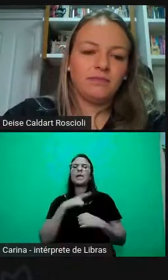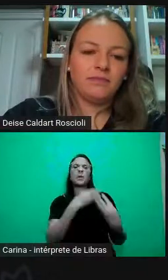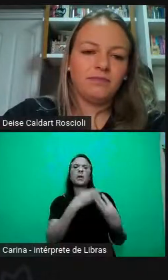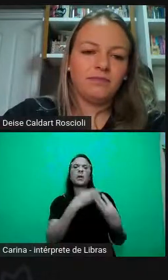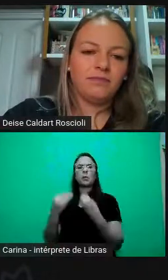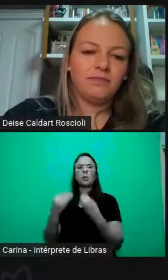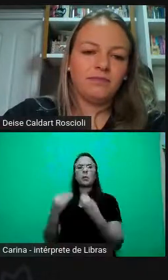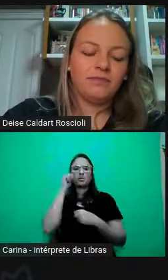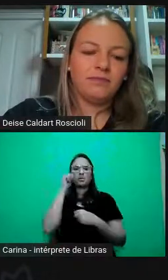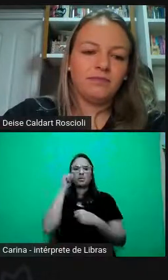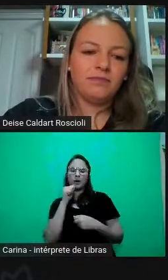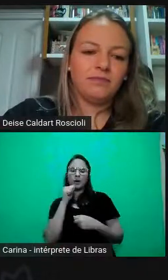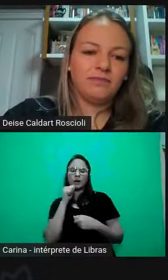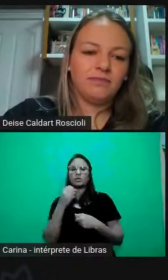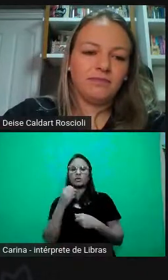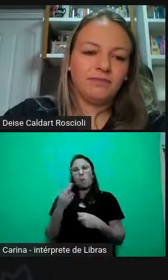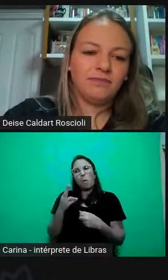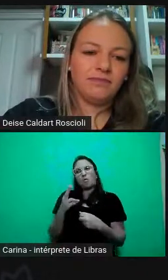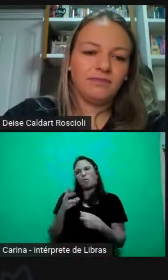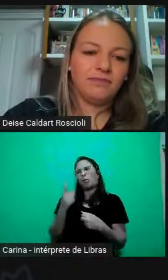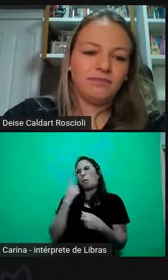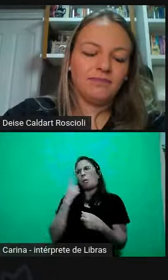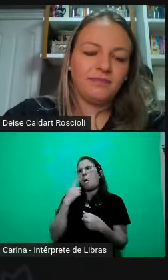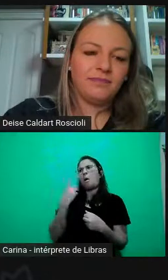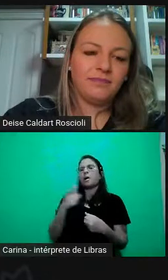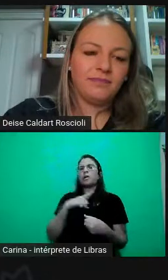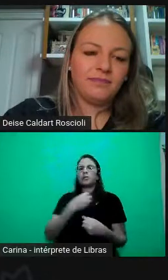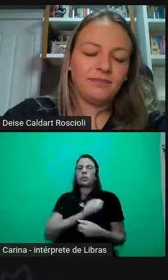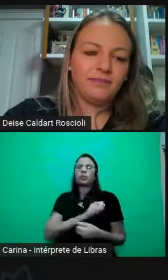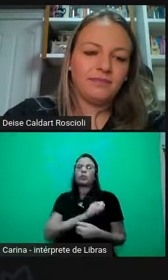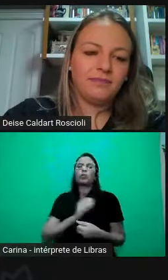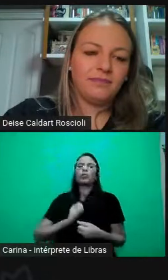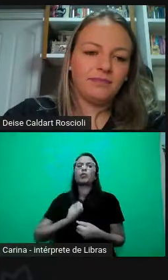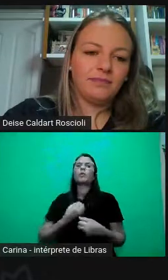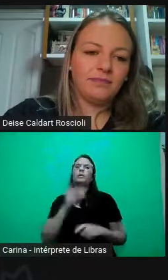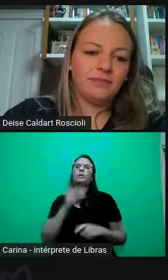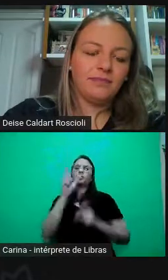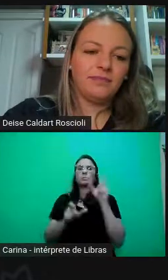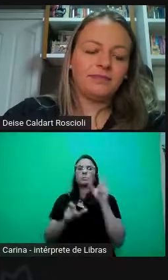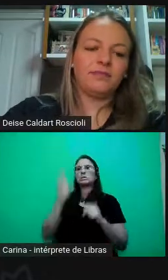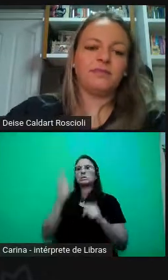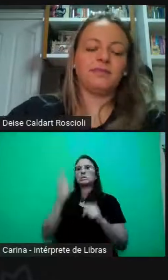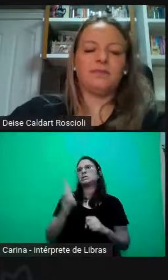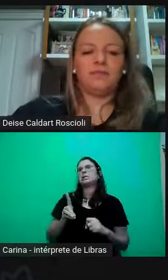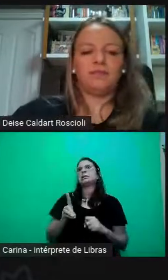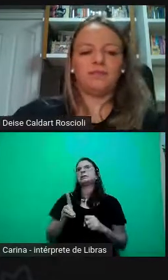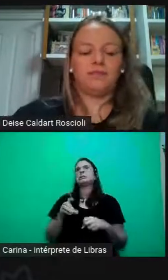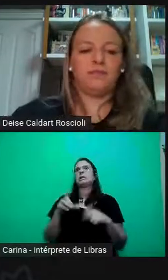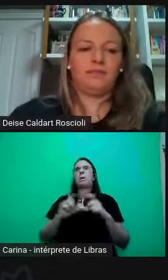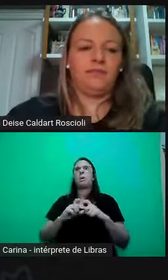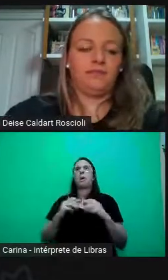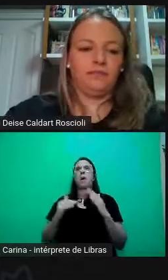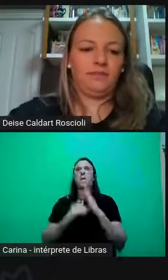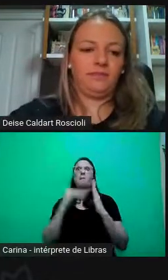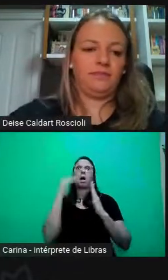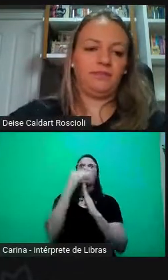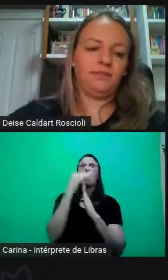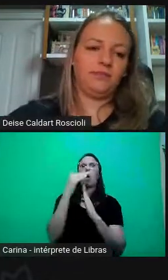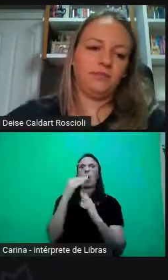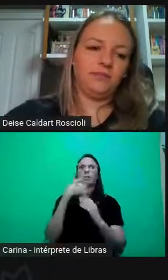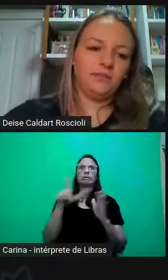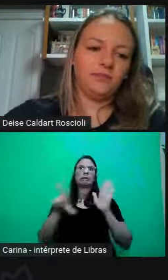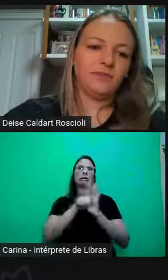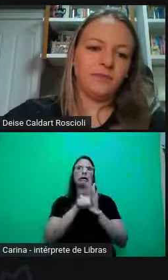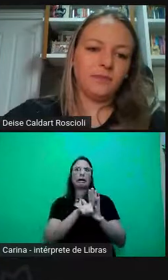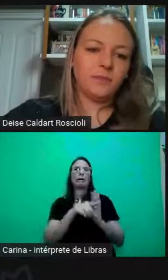Ou, olha, eu tenho um número de pessoas com deficiência muito maior do que o estabelecido por lei, a porcentagem é maior do que o estabelecido por lei.